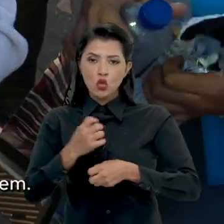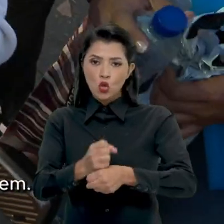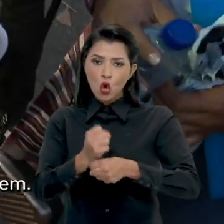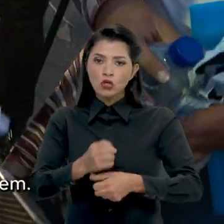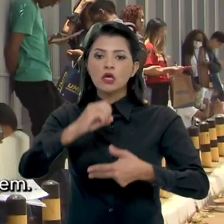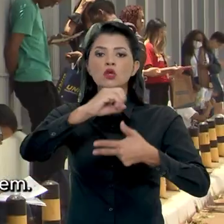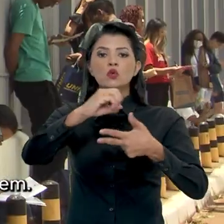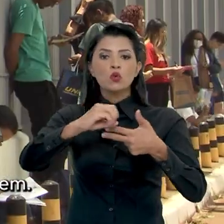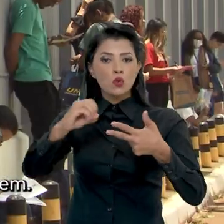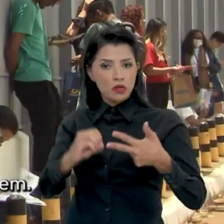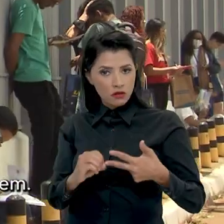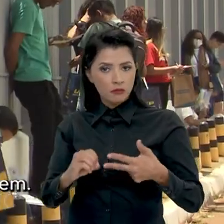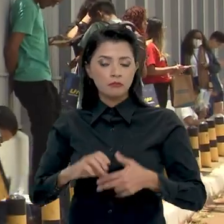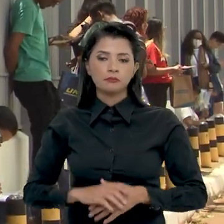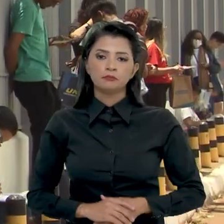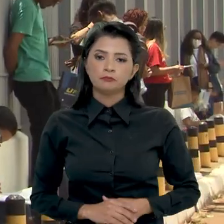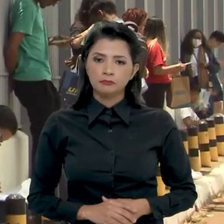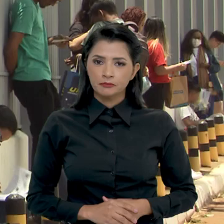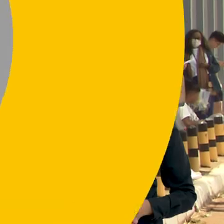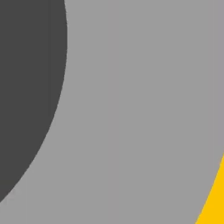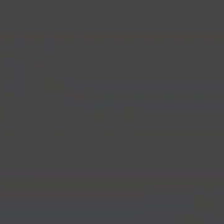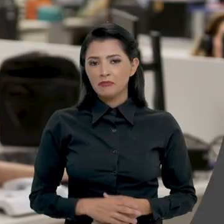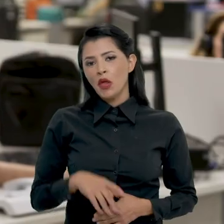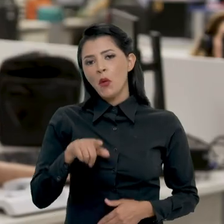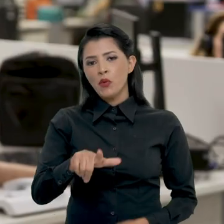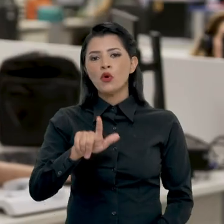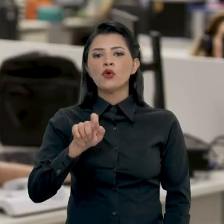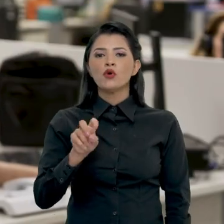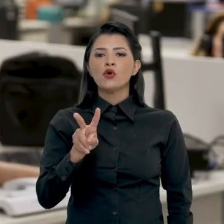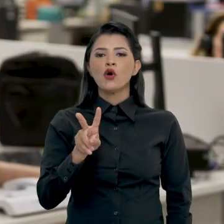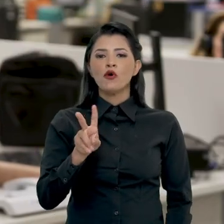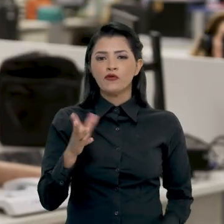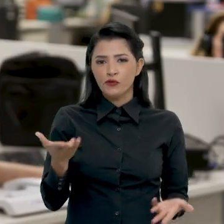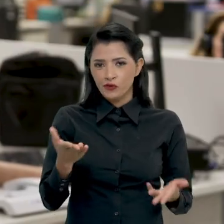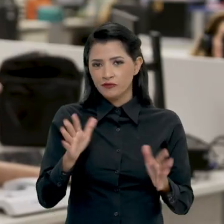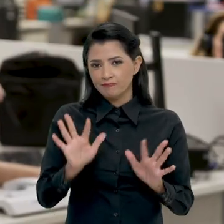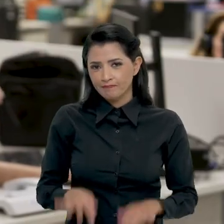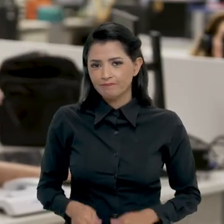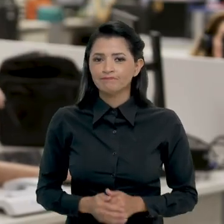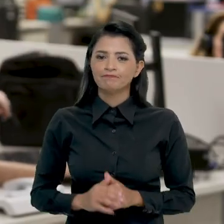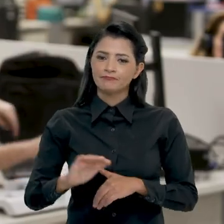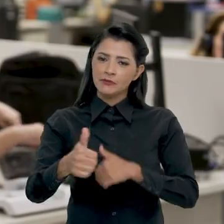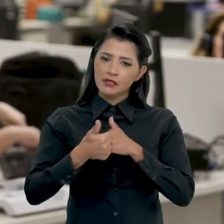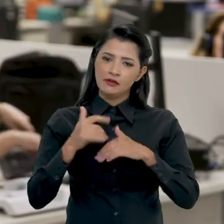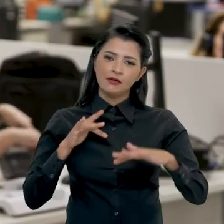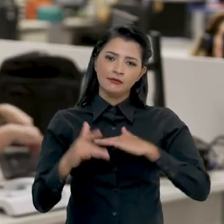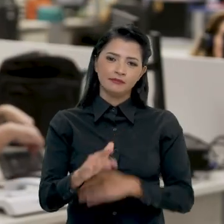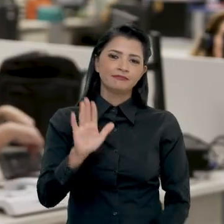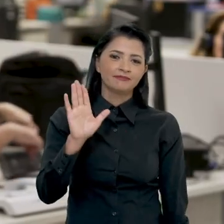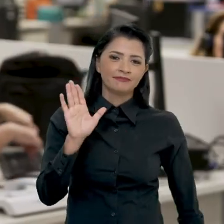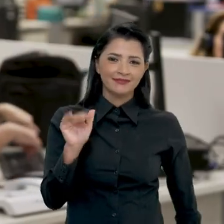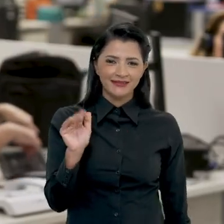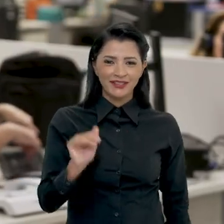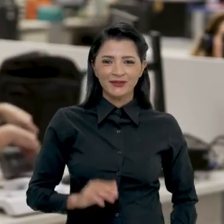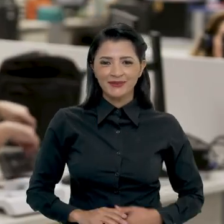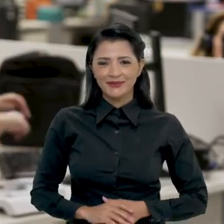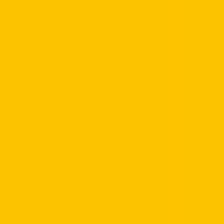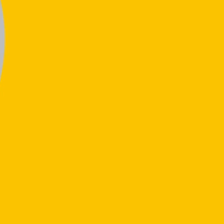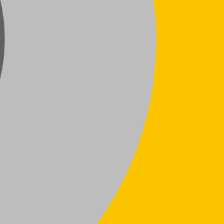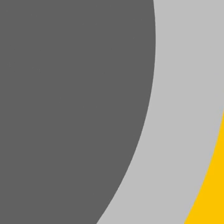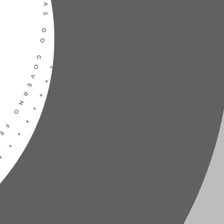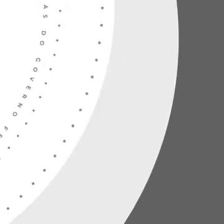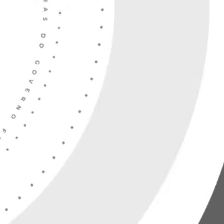do Exame Nacional do Ensino Médio, o Enem. E o Ponto Gov de hoje fica por aqui. Sigam com a gente nas redes